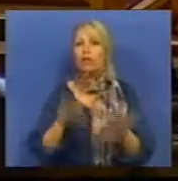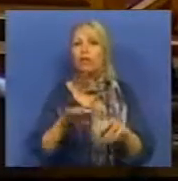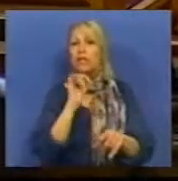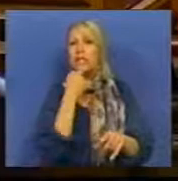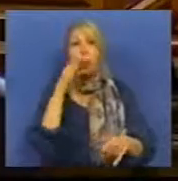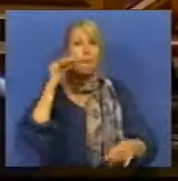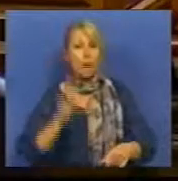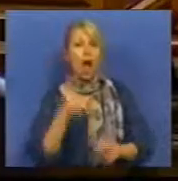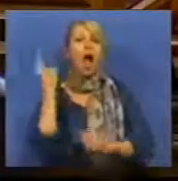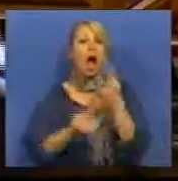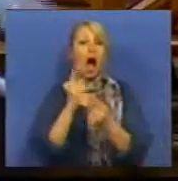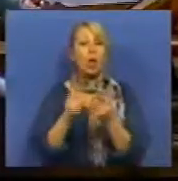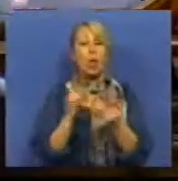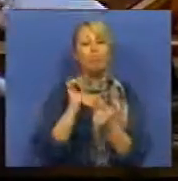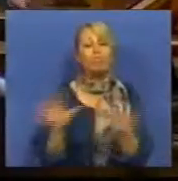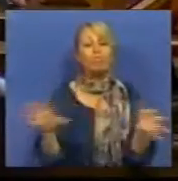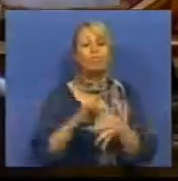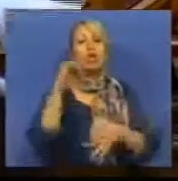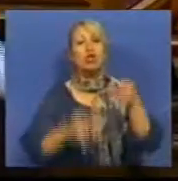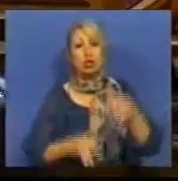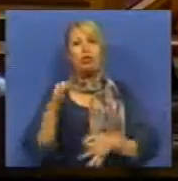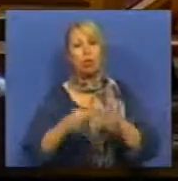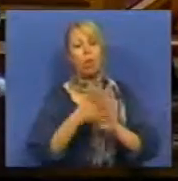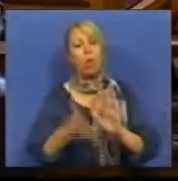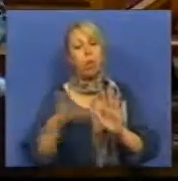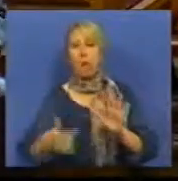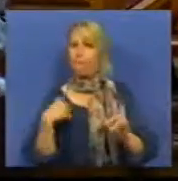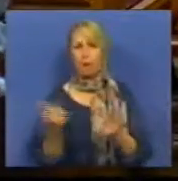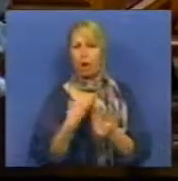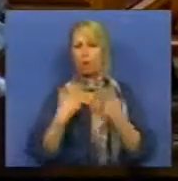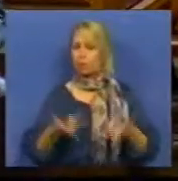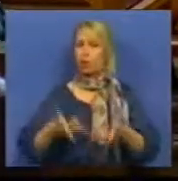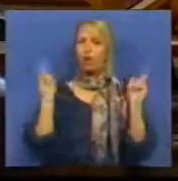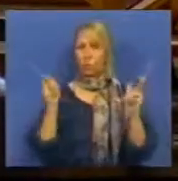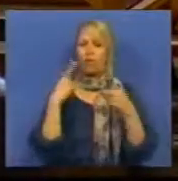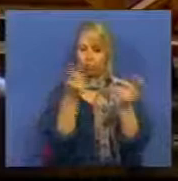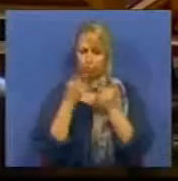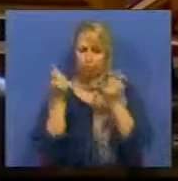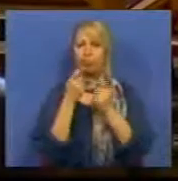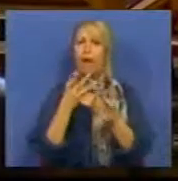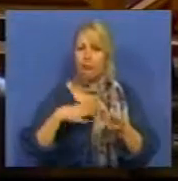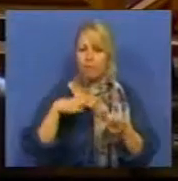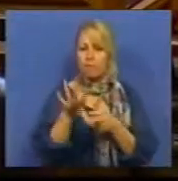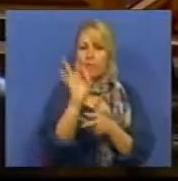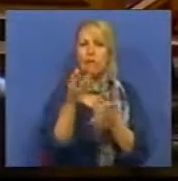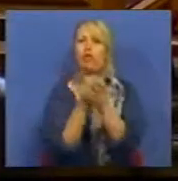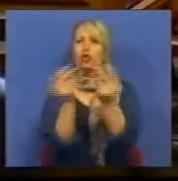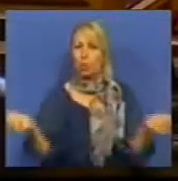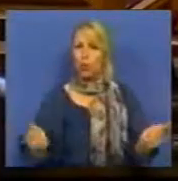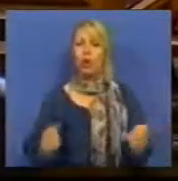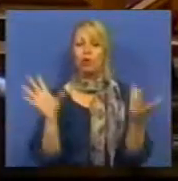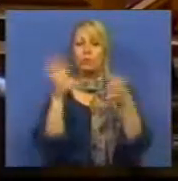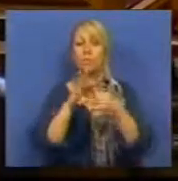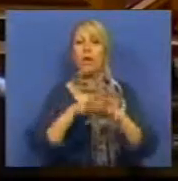jurídico, são complexas, mas nós estamos perfeitamente disponíveis para as discutir e para encontrar funções, designadamente no que se refere ao problema